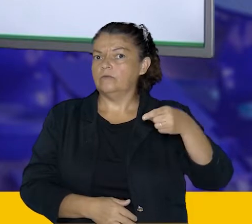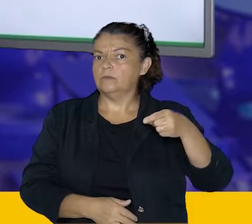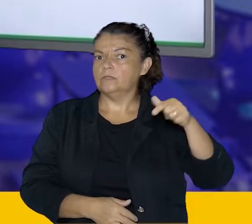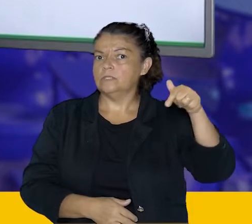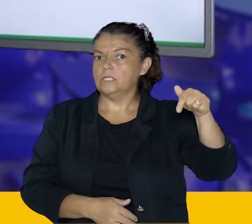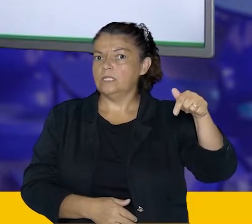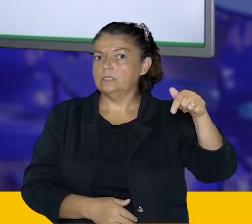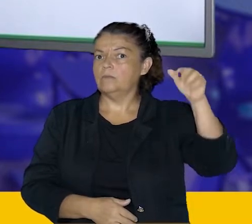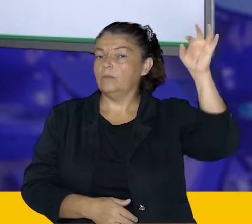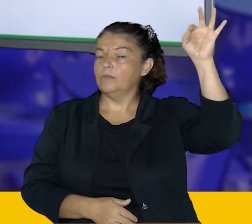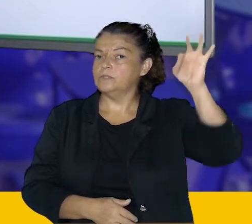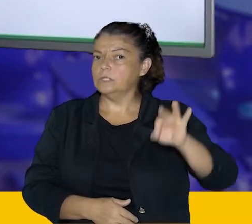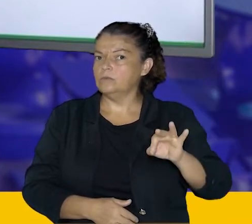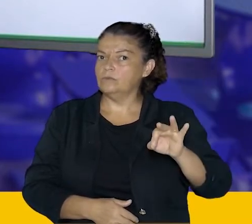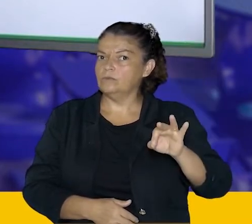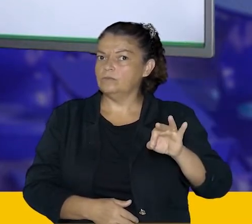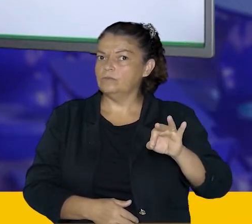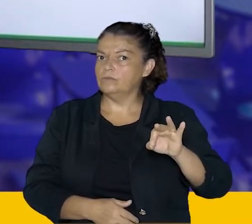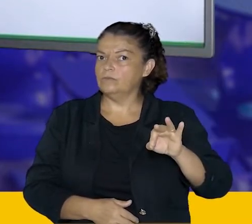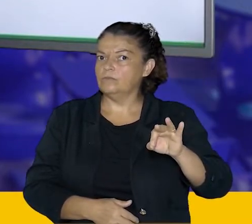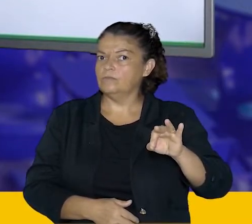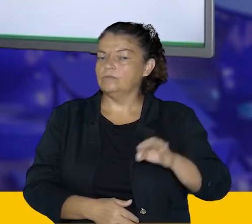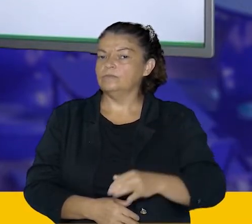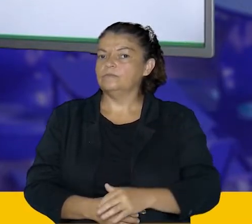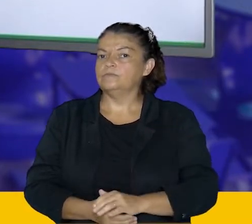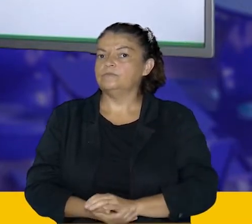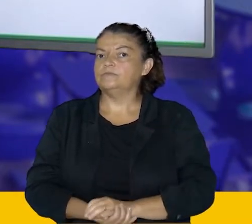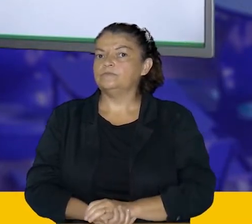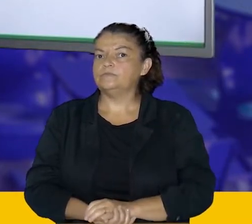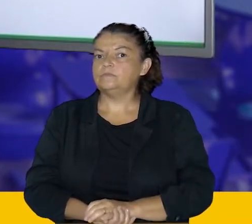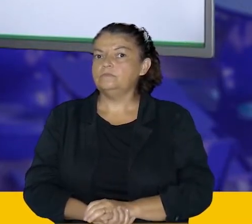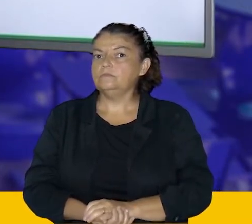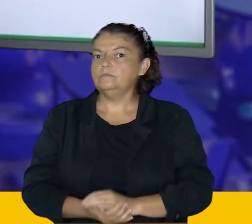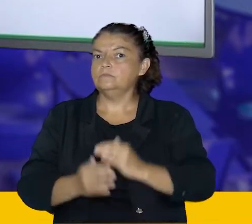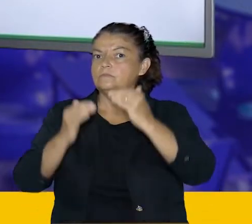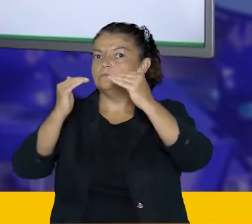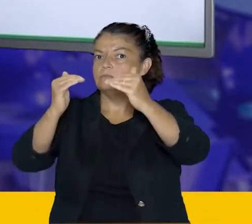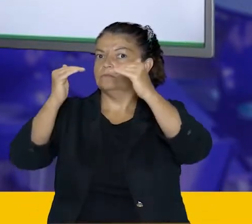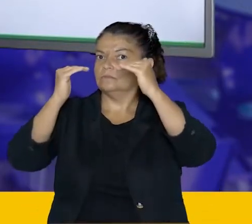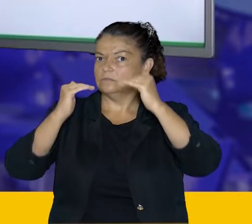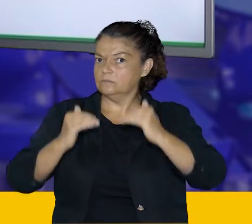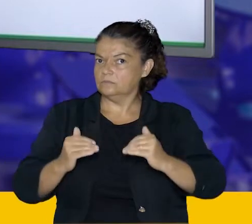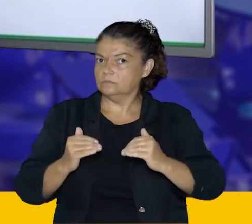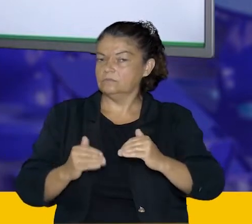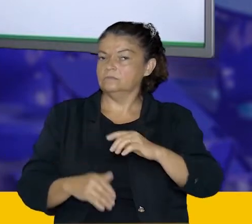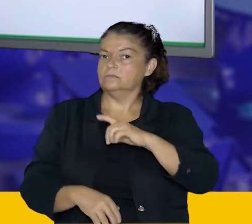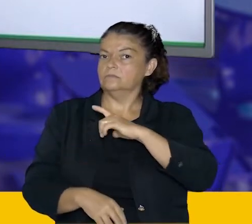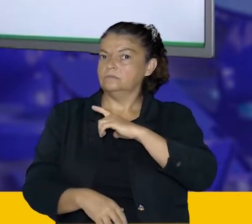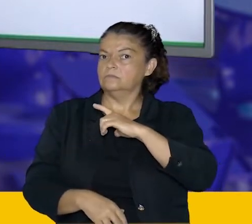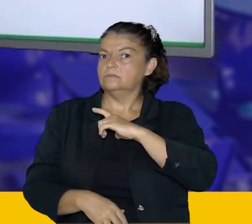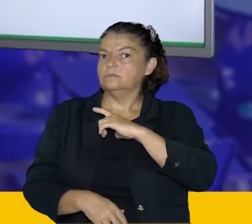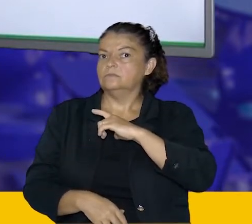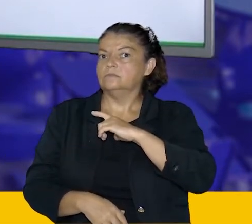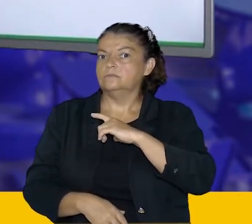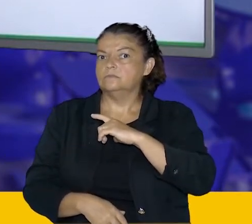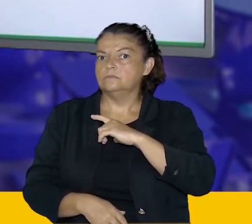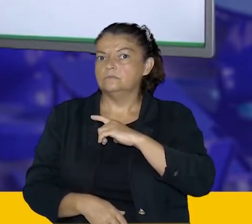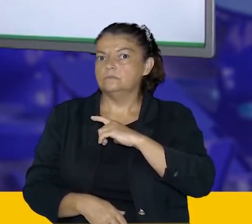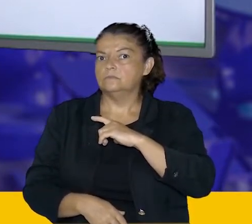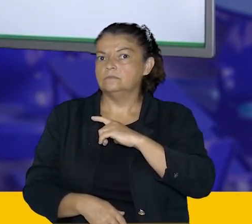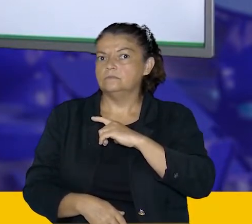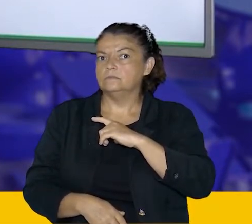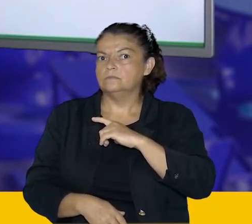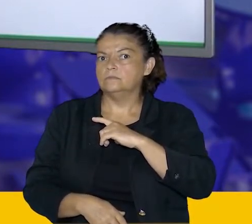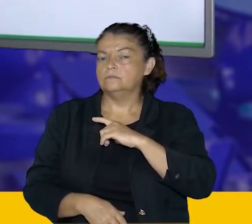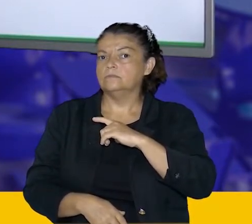,7%. Continuando aqui, nesse outro caso, a gente vai ter São Lourenço